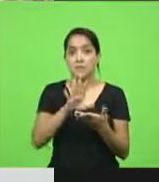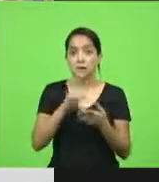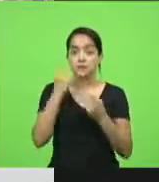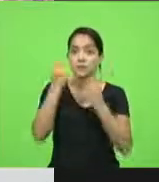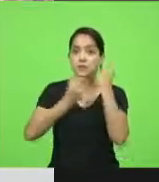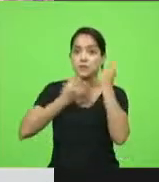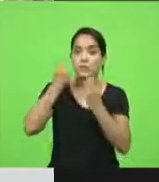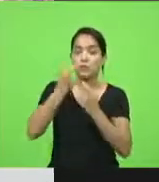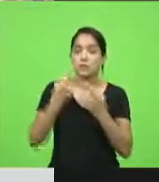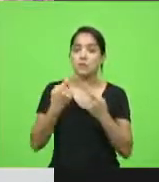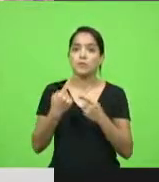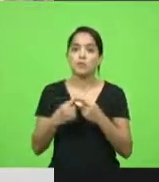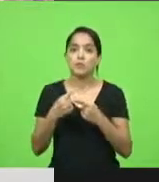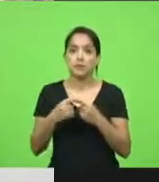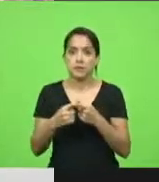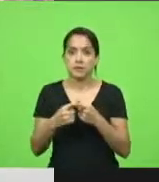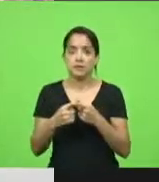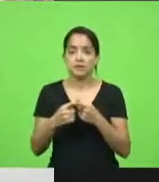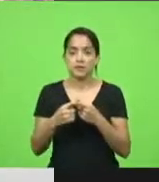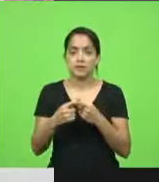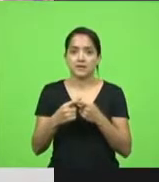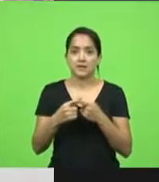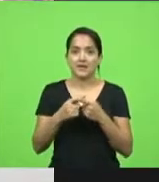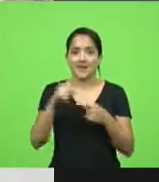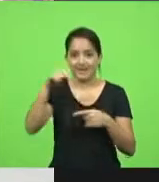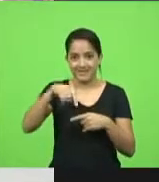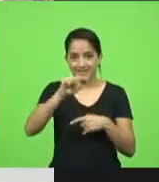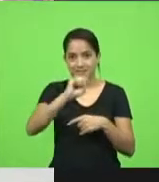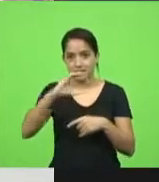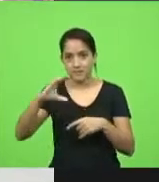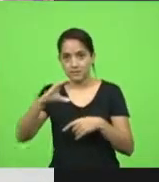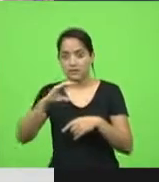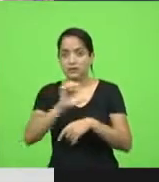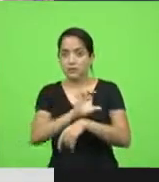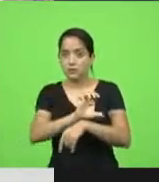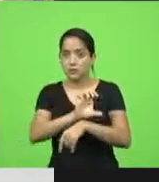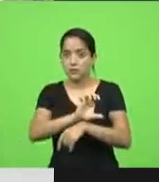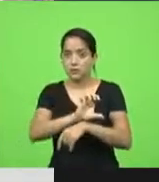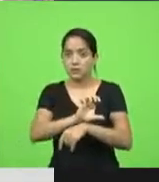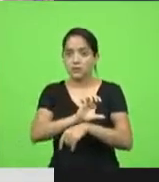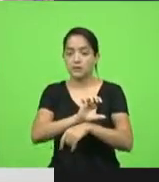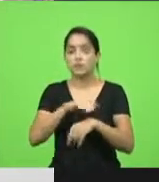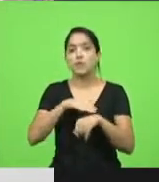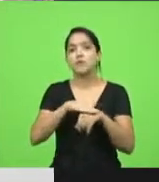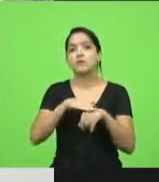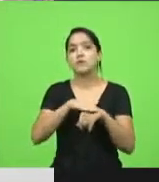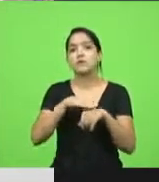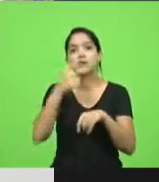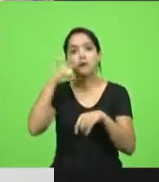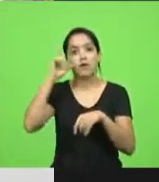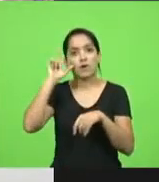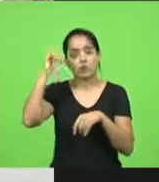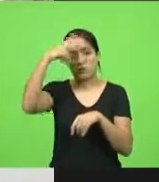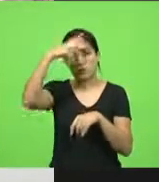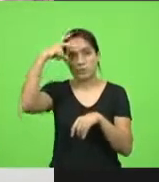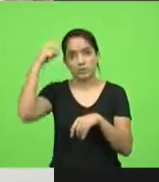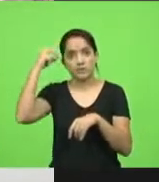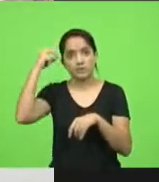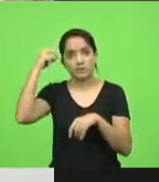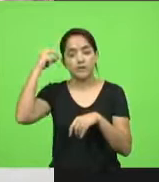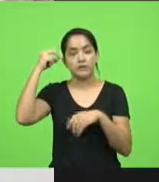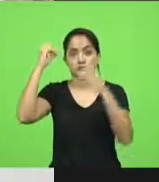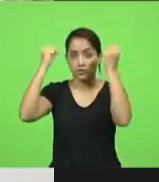porque nós estamos vendo o mapa de Santa Catarina. Eu conversava ontem com o prefeito João Rodrigo de Chapecó,